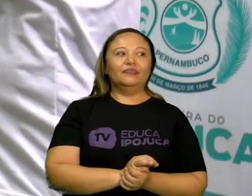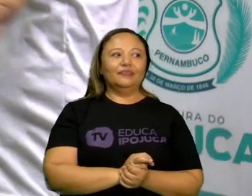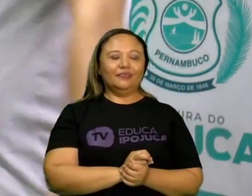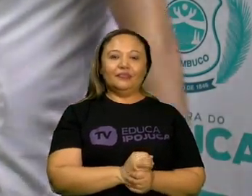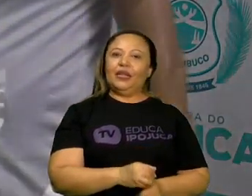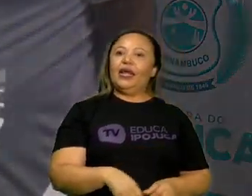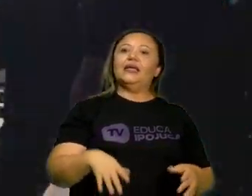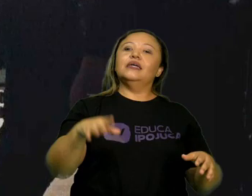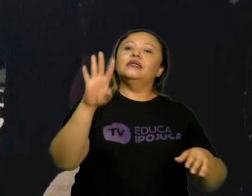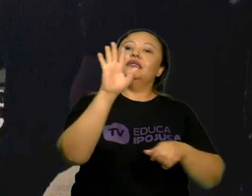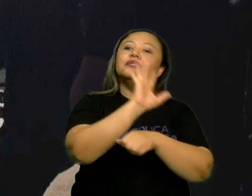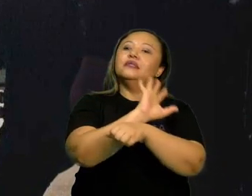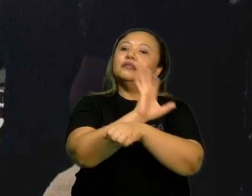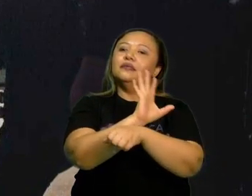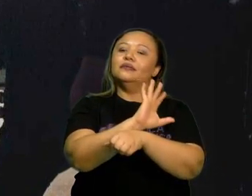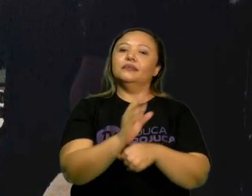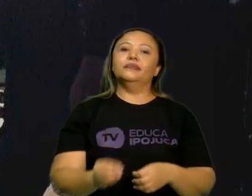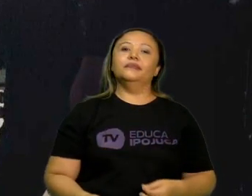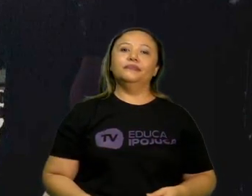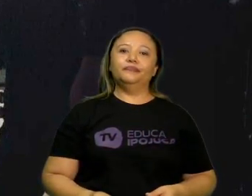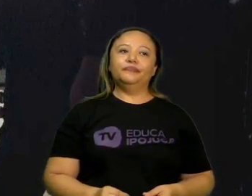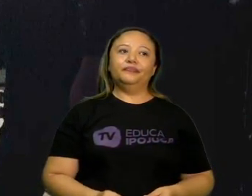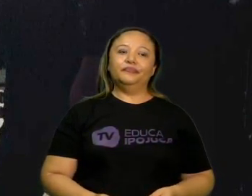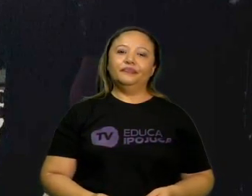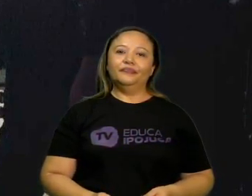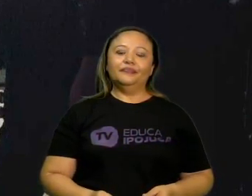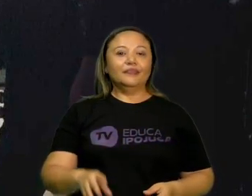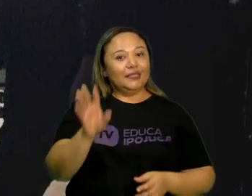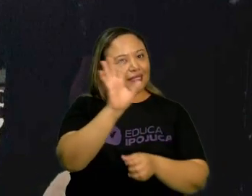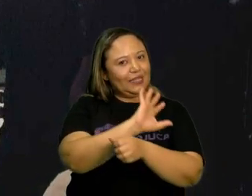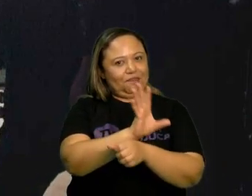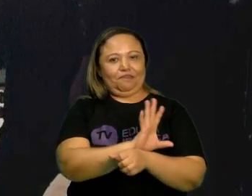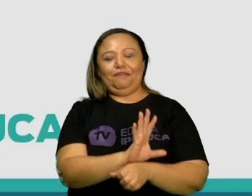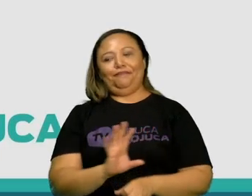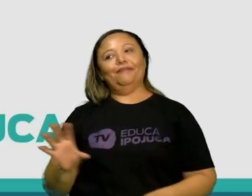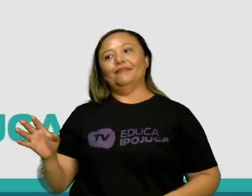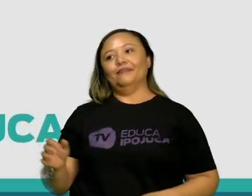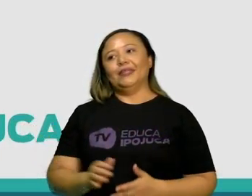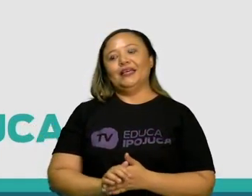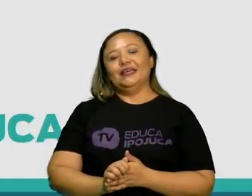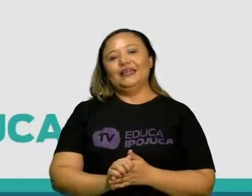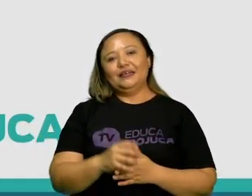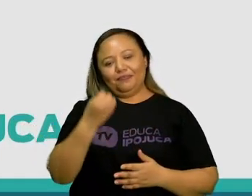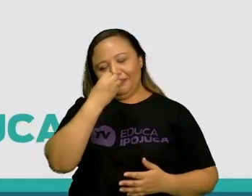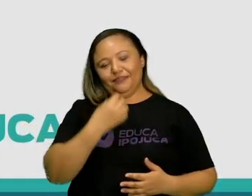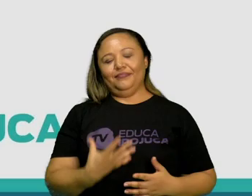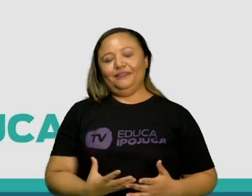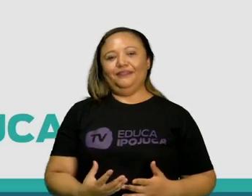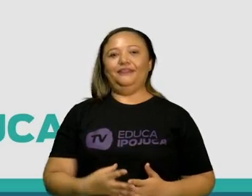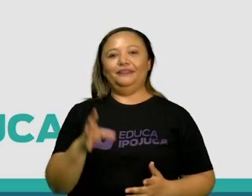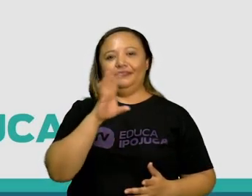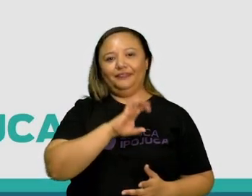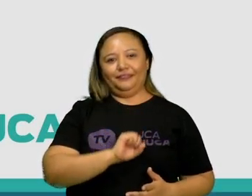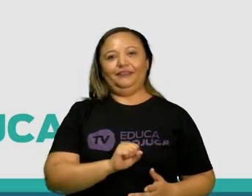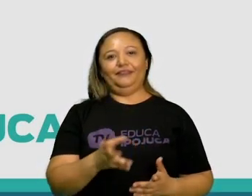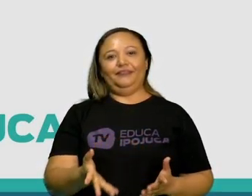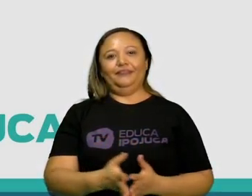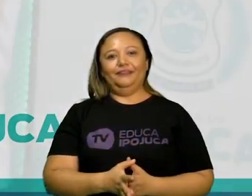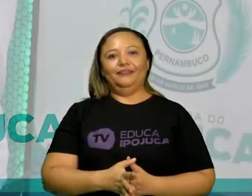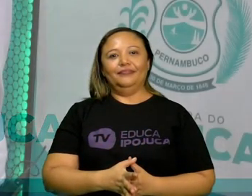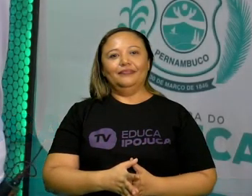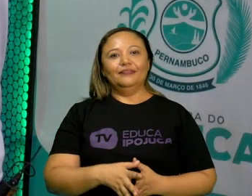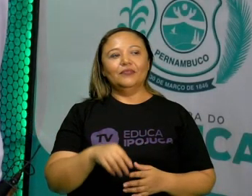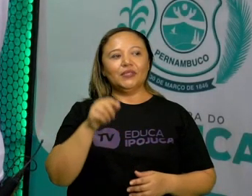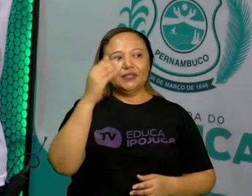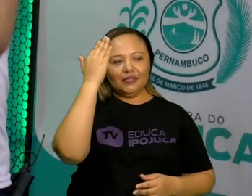Produzindo cinema. Cinema é coisa que eu amo, de paixão. Assim, ok. Você sabe o que é